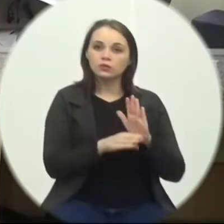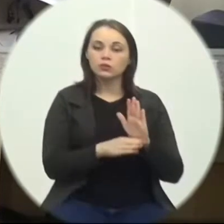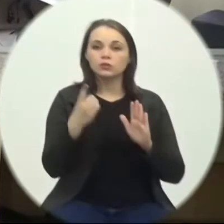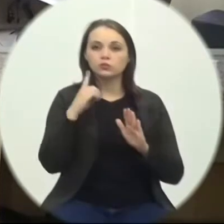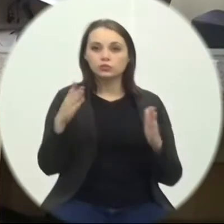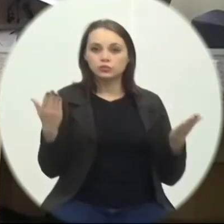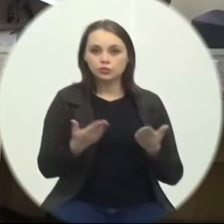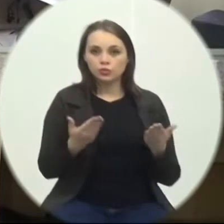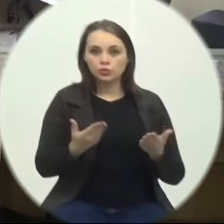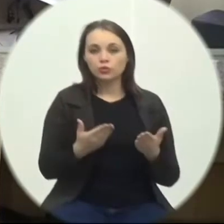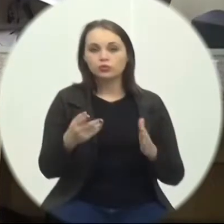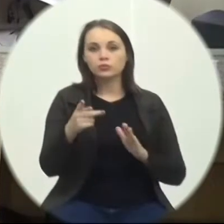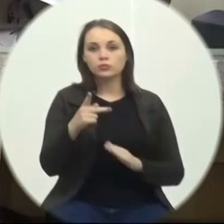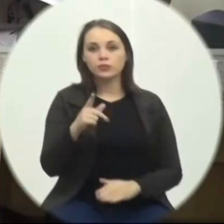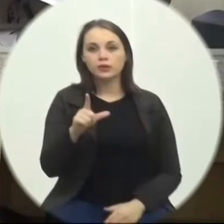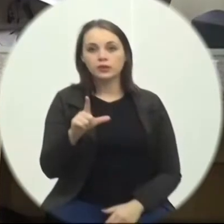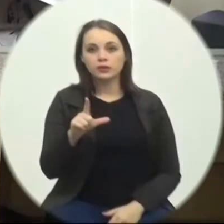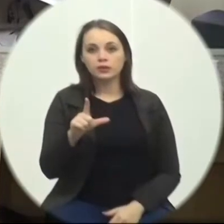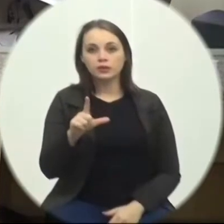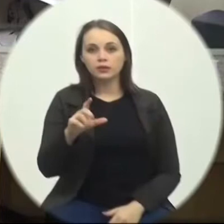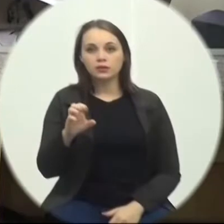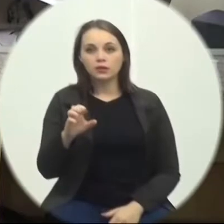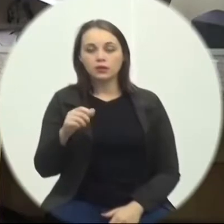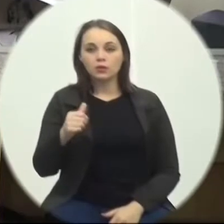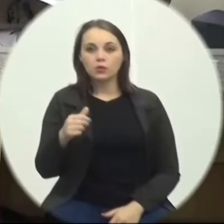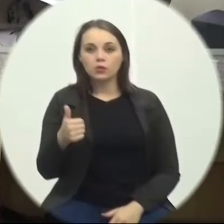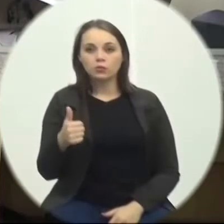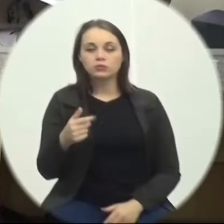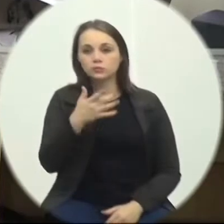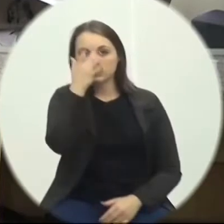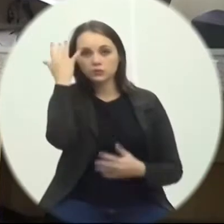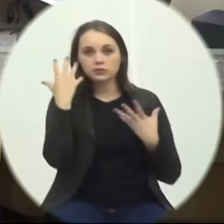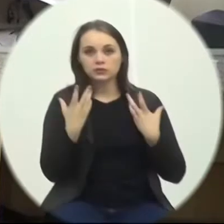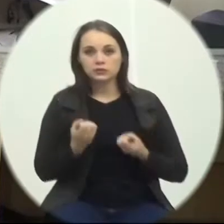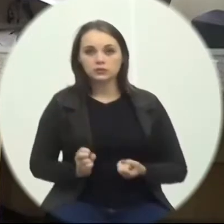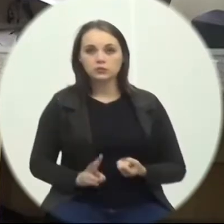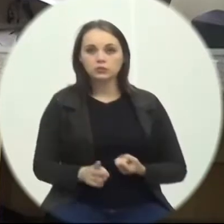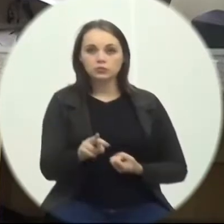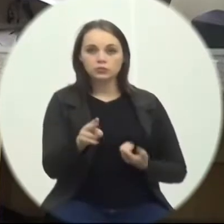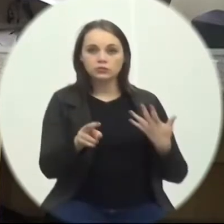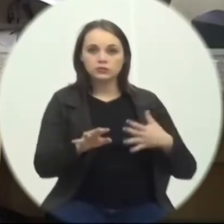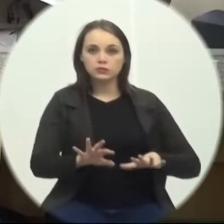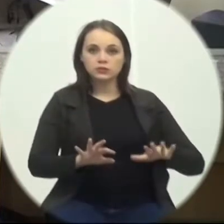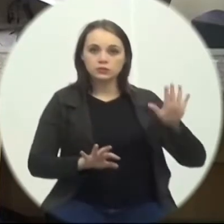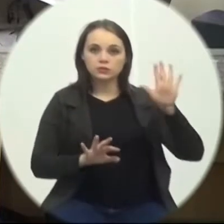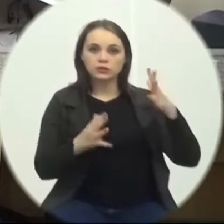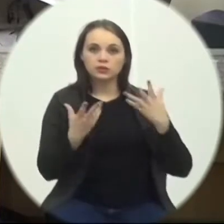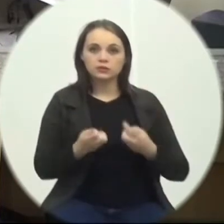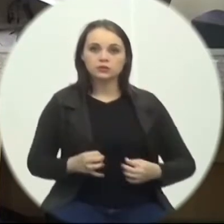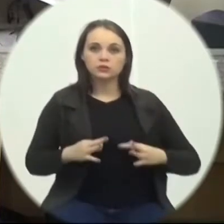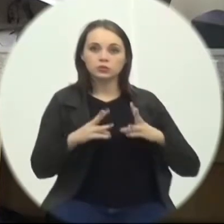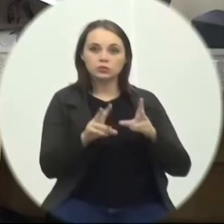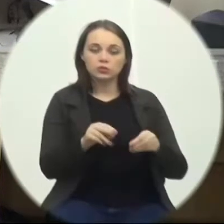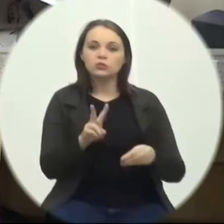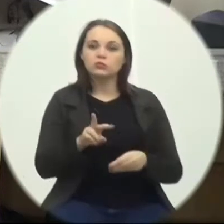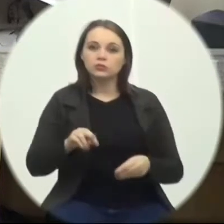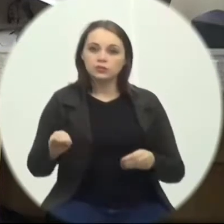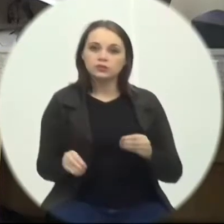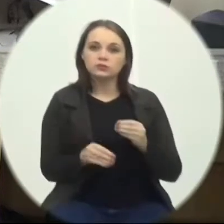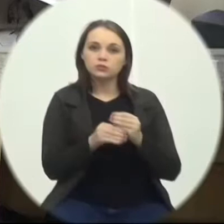2021, favorável se permaneça como estão os contrários se manifestem, aprovado por unanimidade. Será incluído, silêncio.